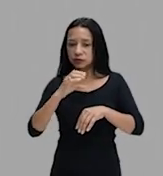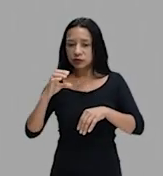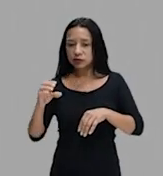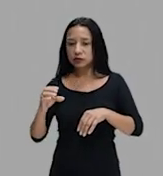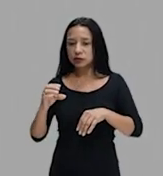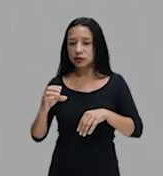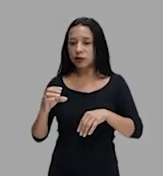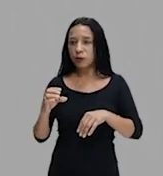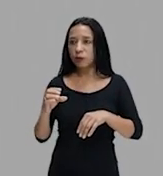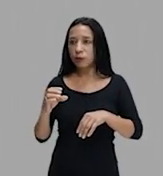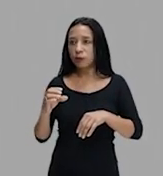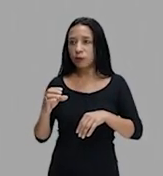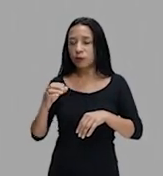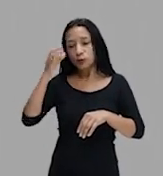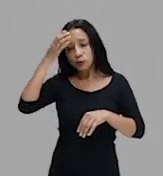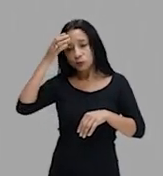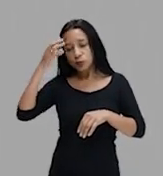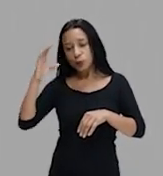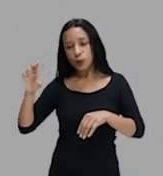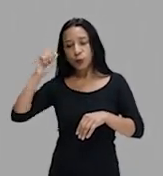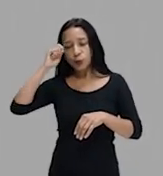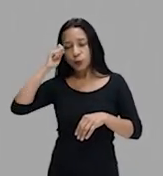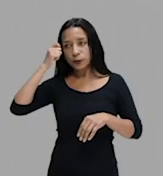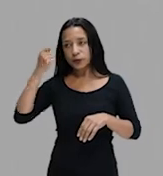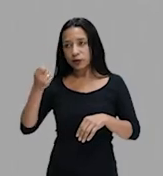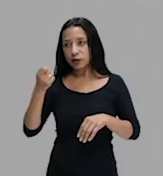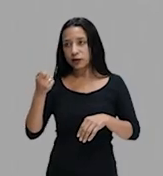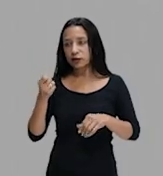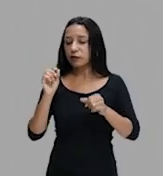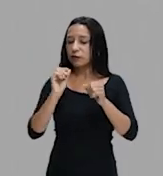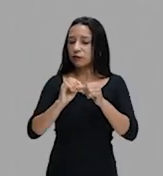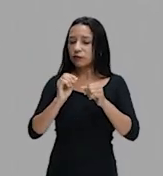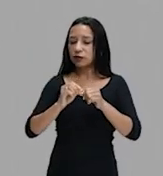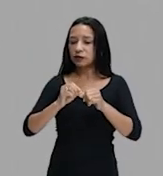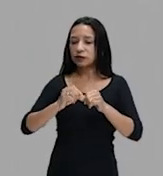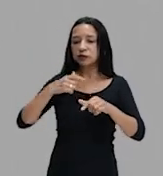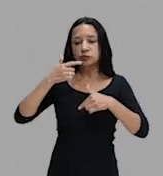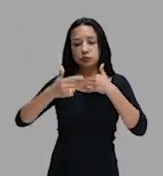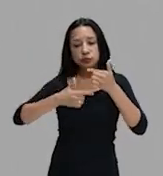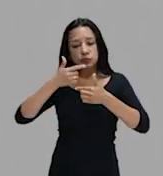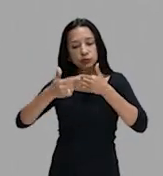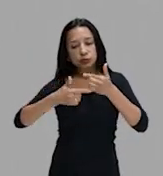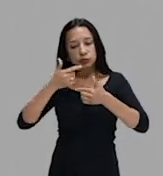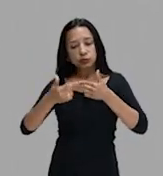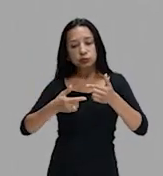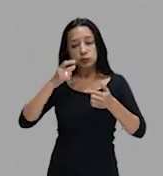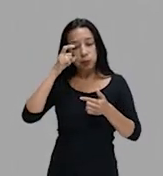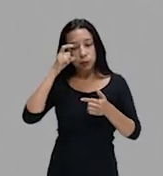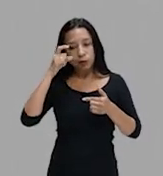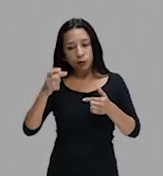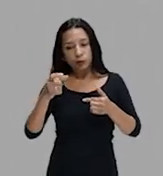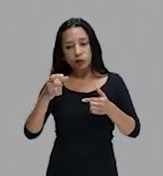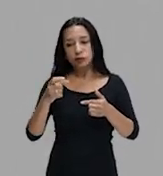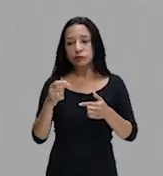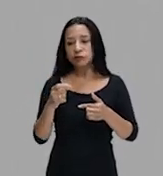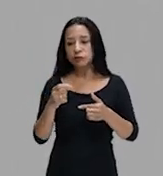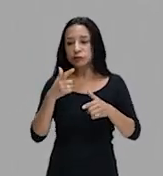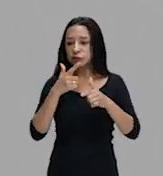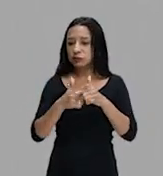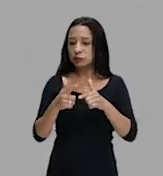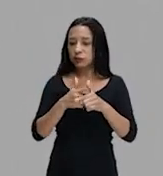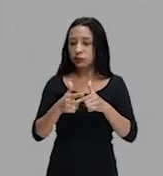ou a carajé. Faz os movimentos negros continuarem alerta para suas demandas. Novas lideranças